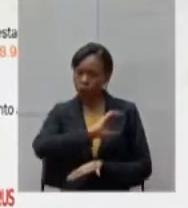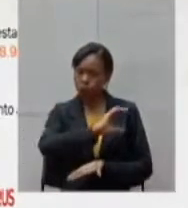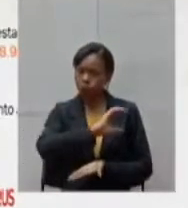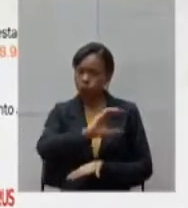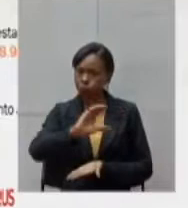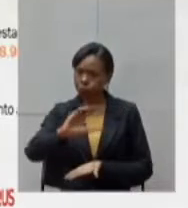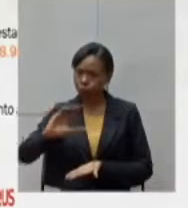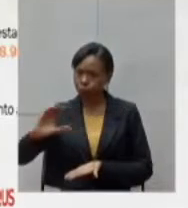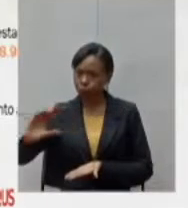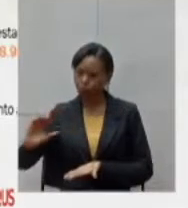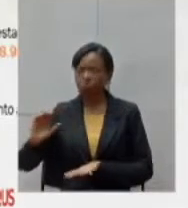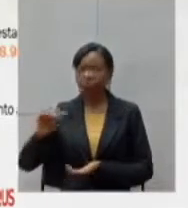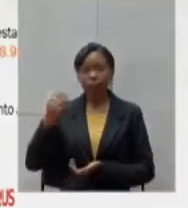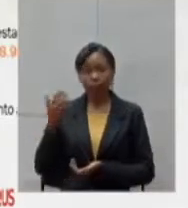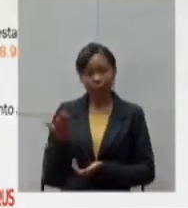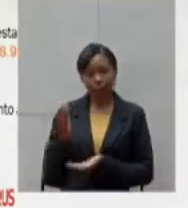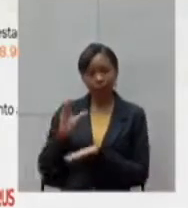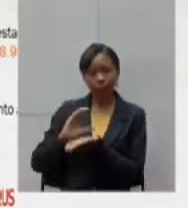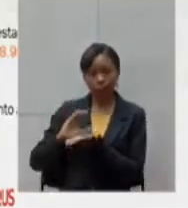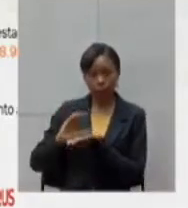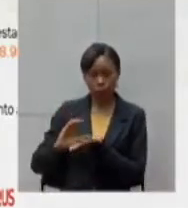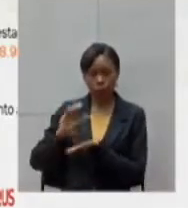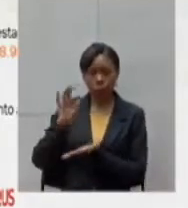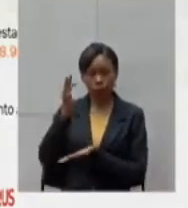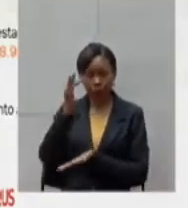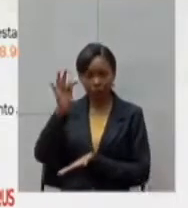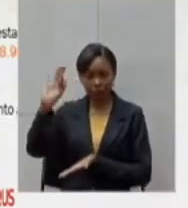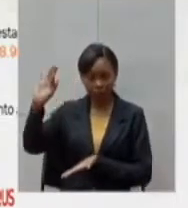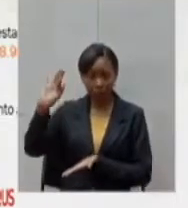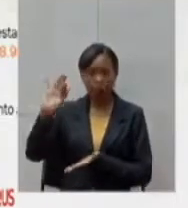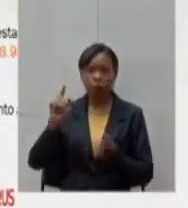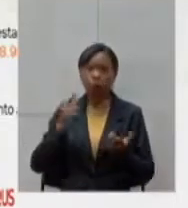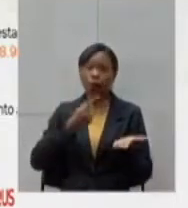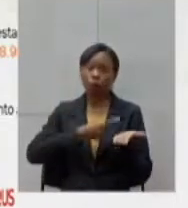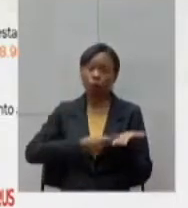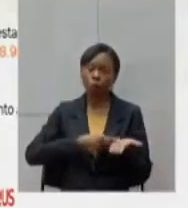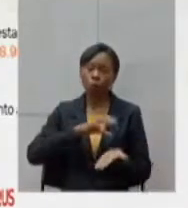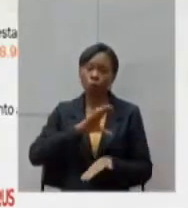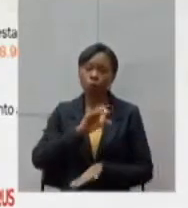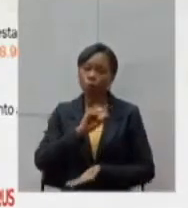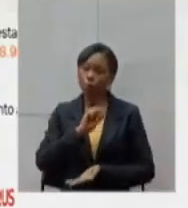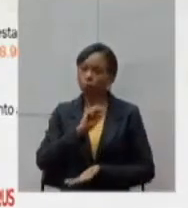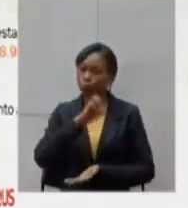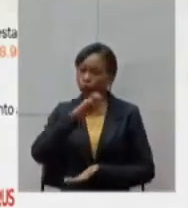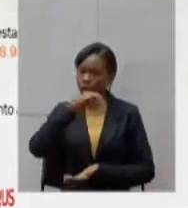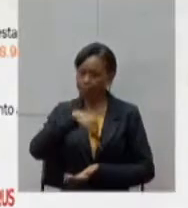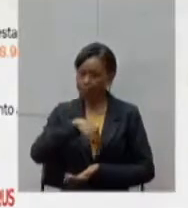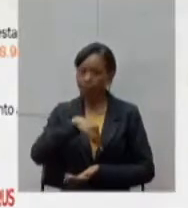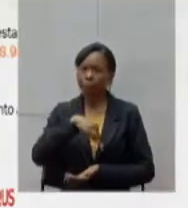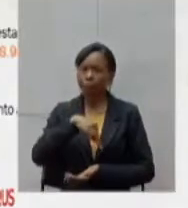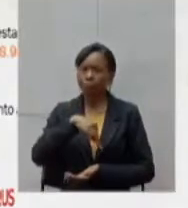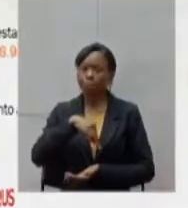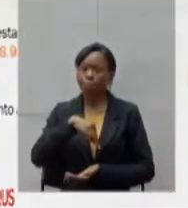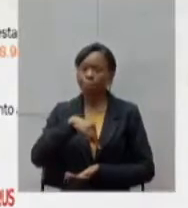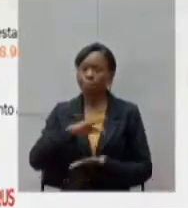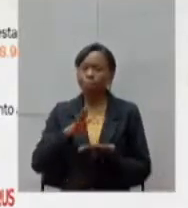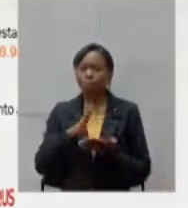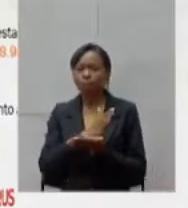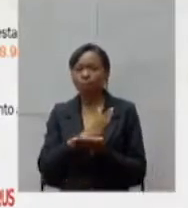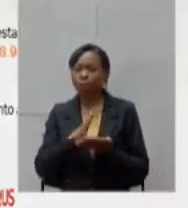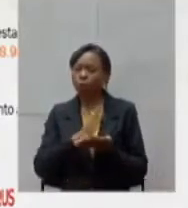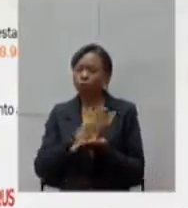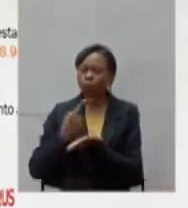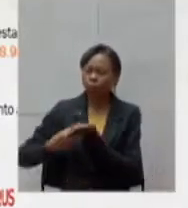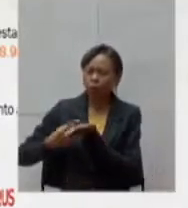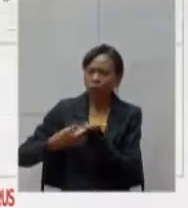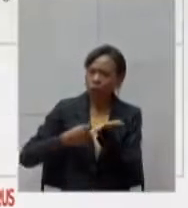passam por um acordo com o COSENS, então é sempre bipartite, e nós temos alguns acordos ainda que